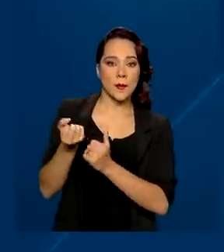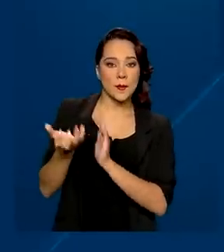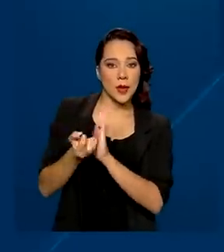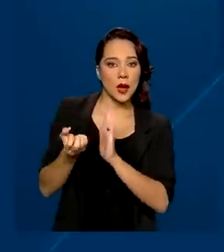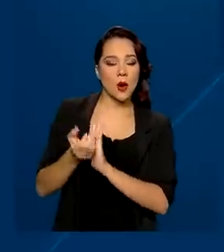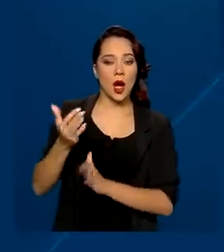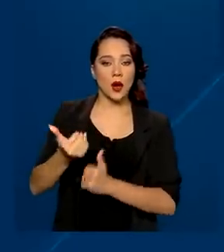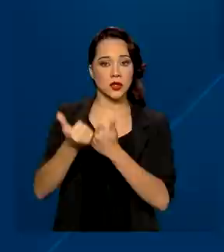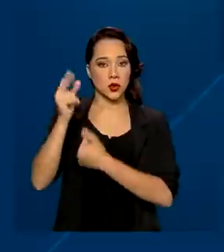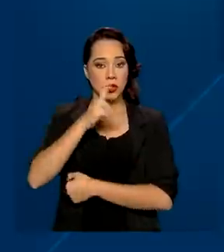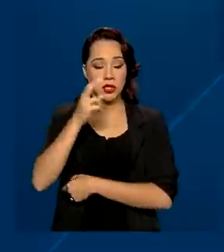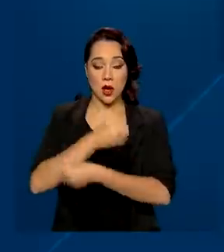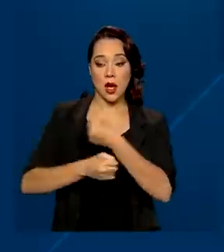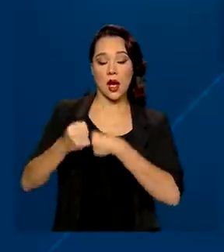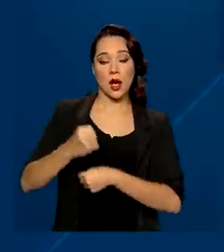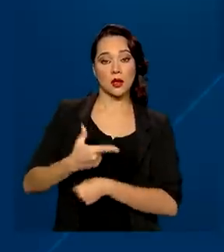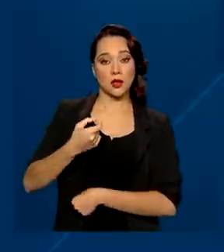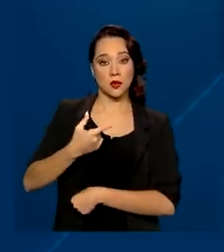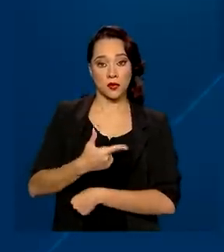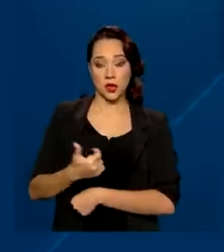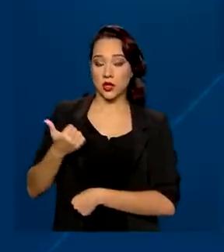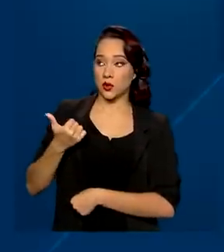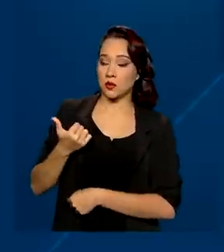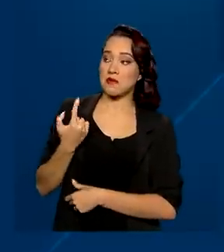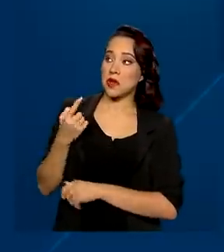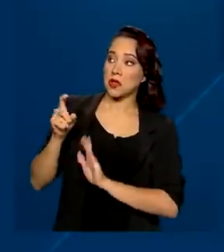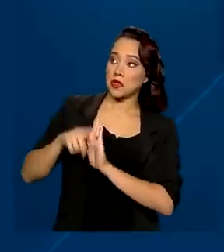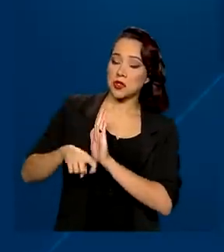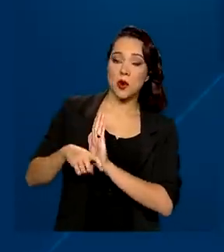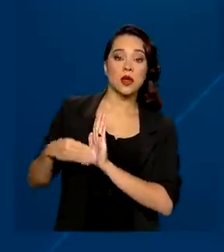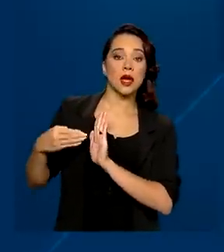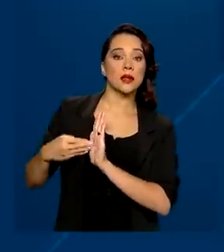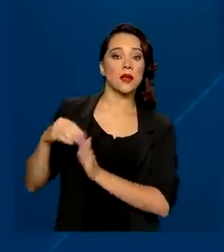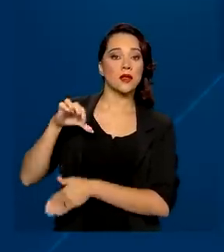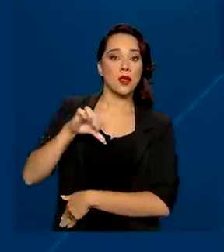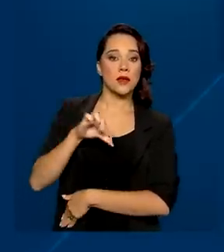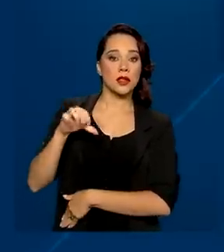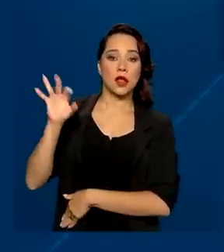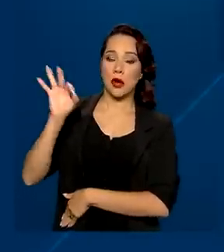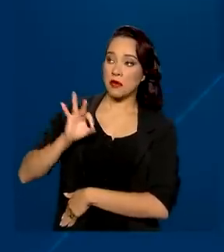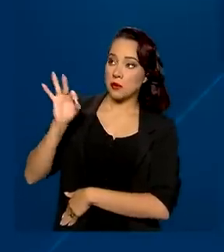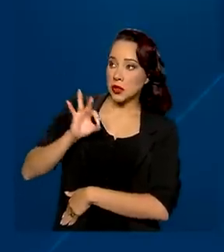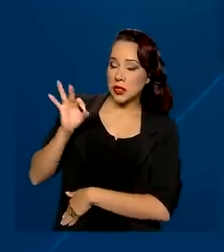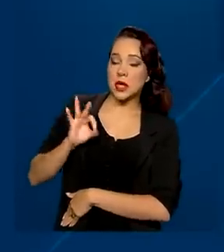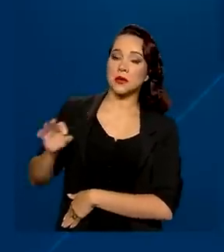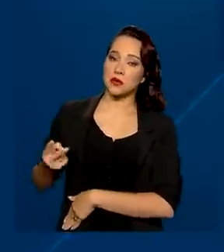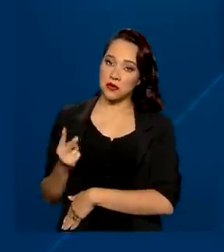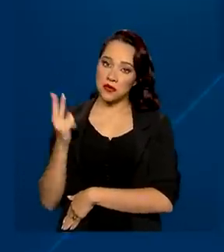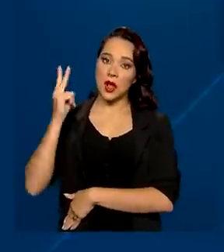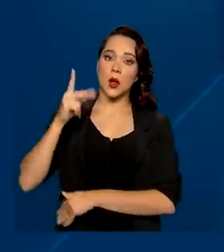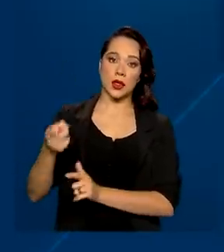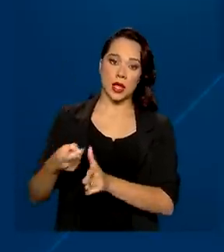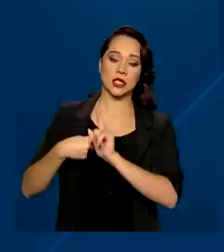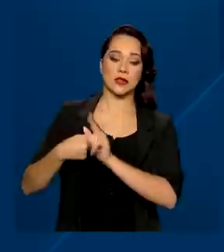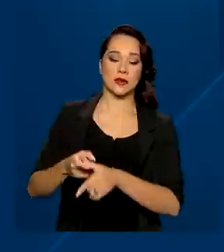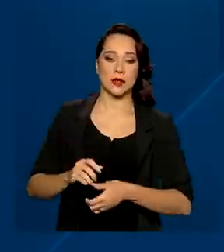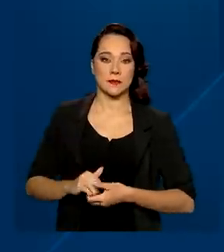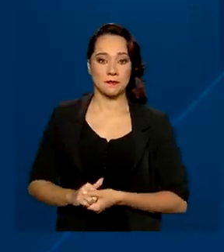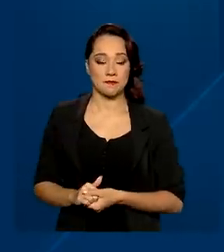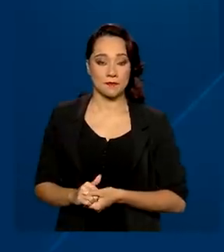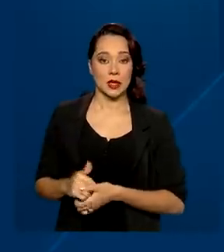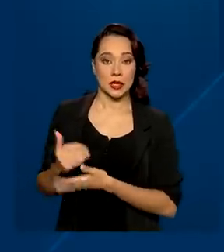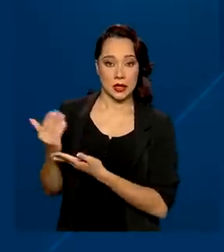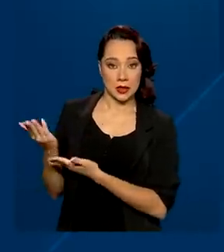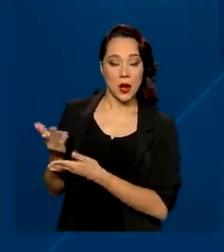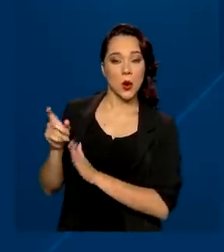auxílio emergencial em 2021, o desconto é de até 99% do valor total da dívida por